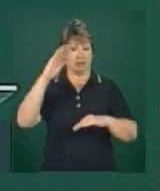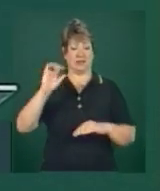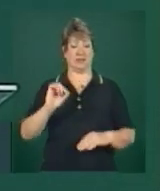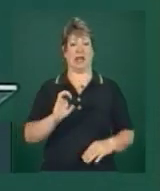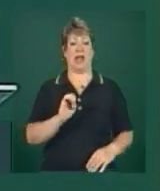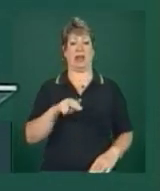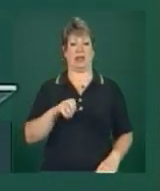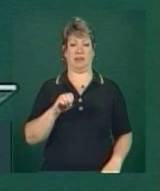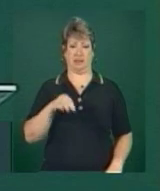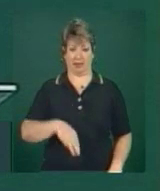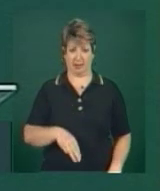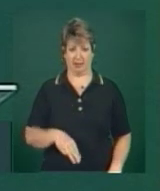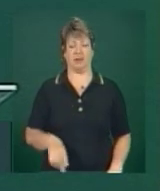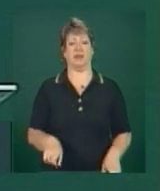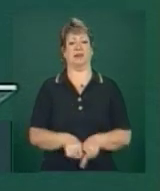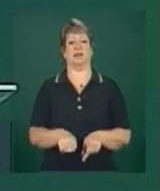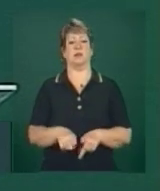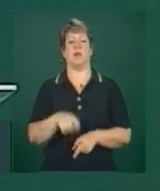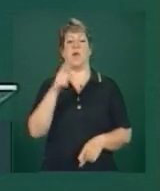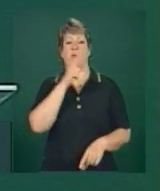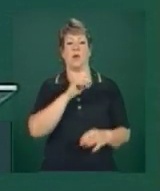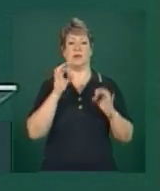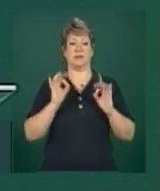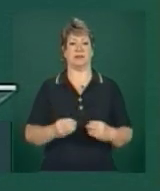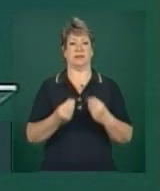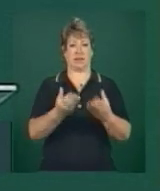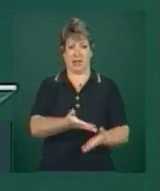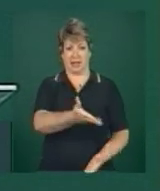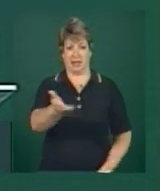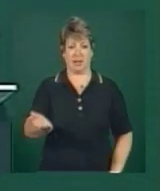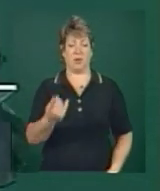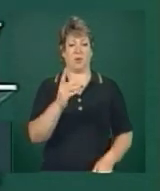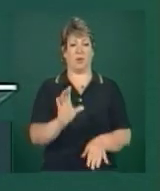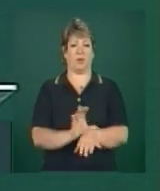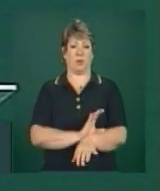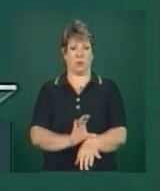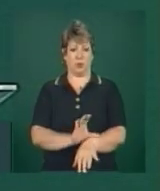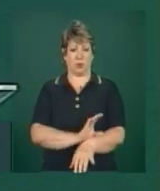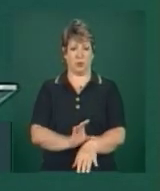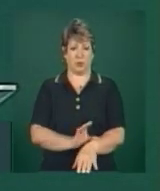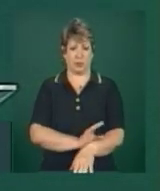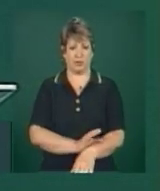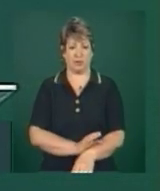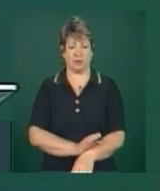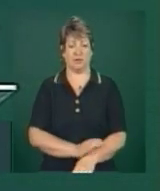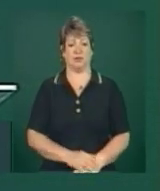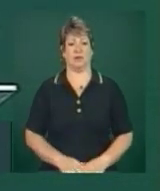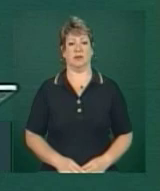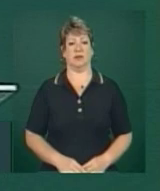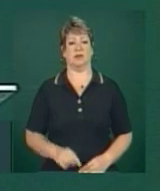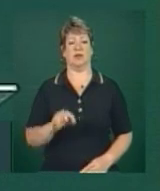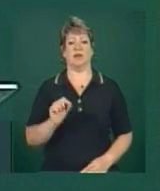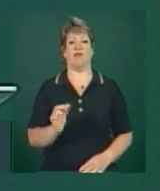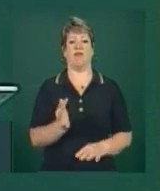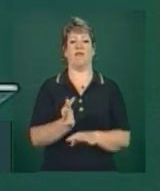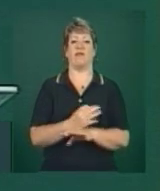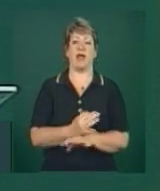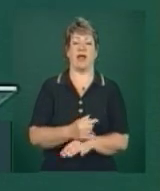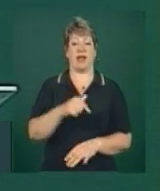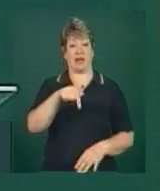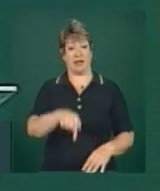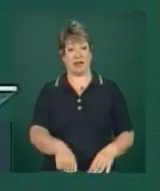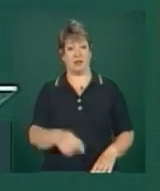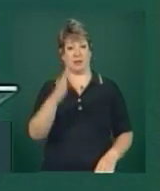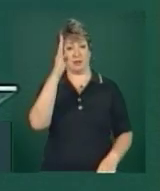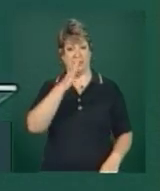Enem, vai assegurar para eles um curso de férias aqui no Brasil